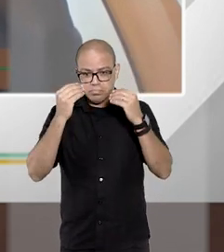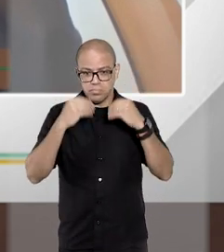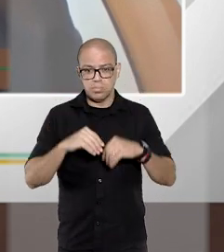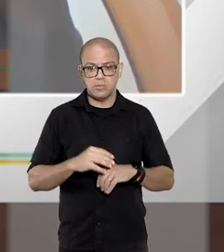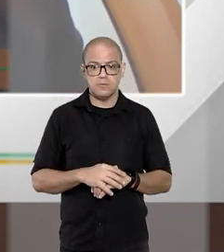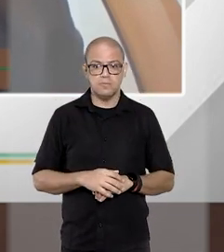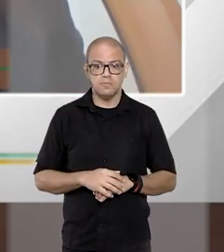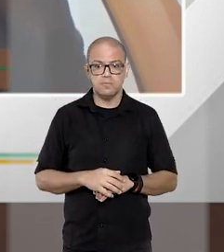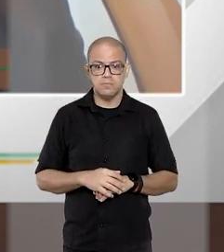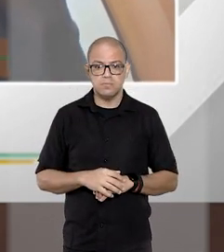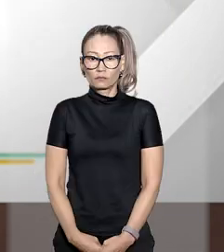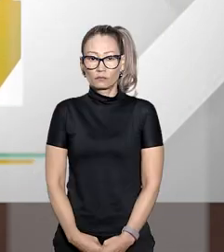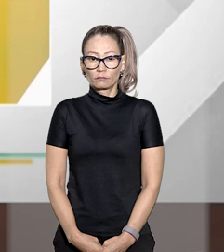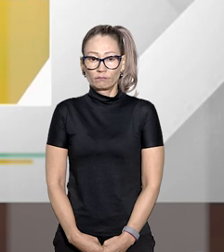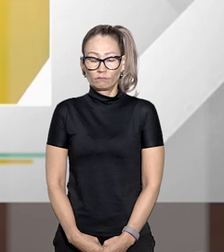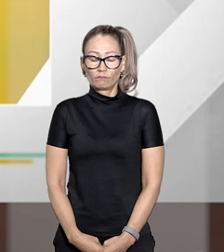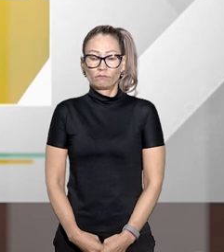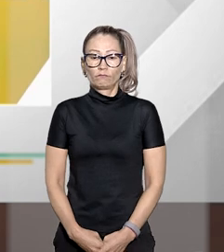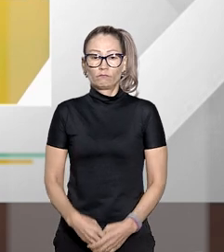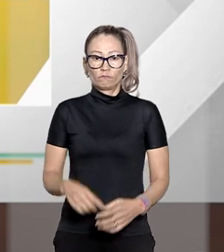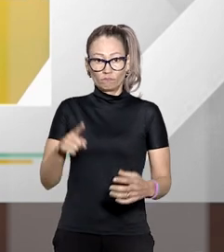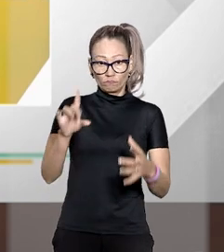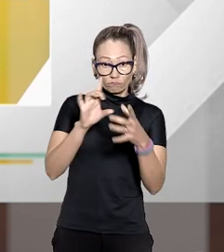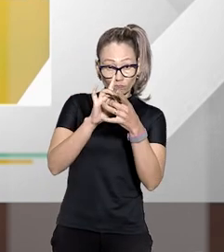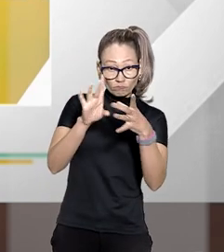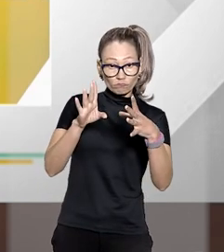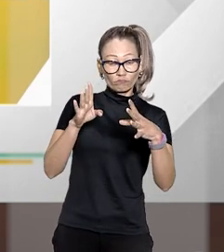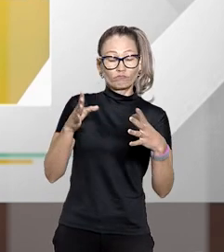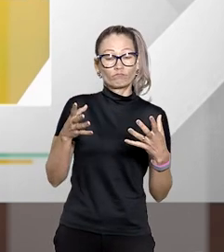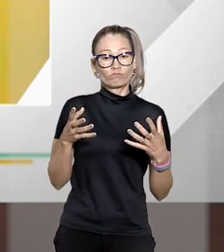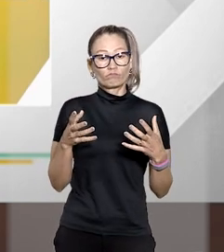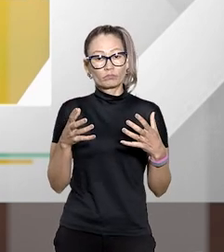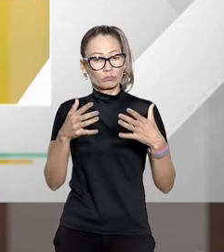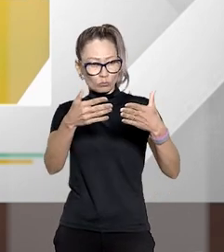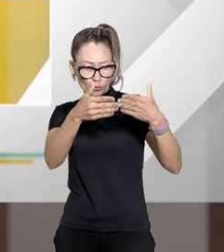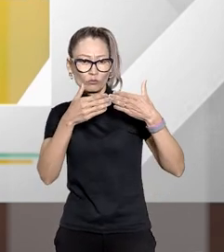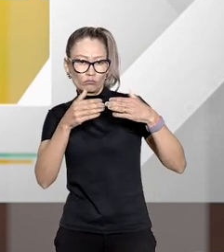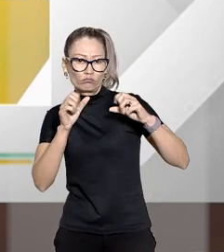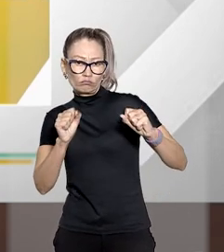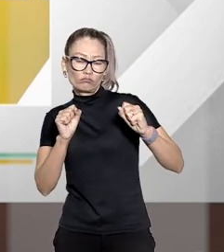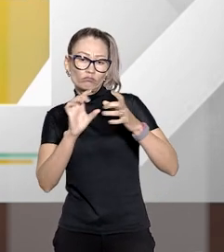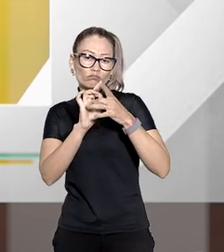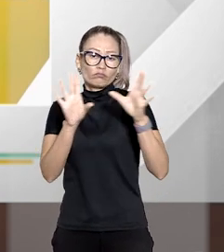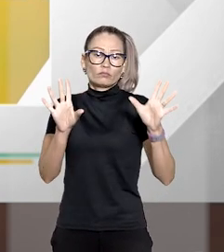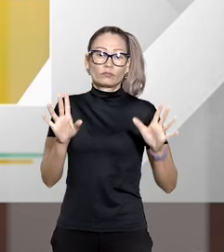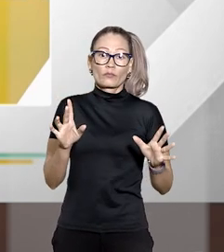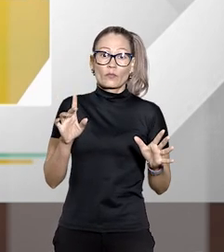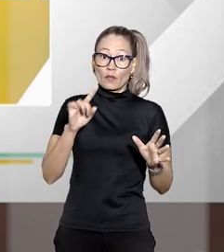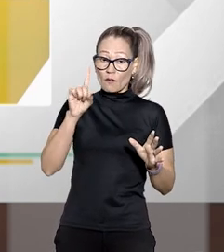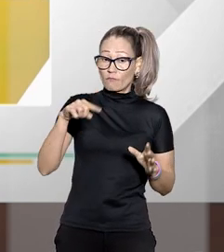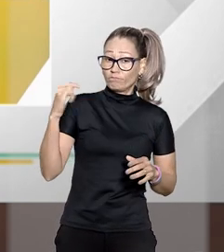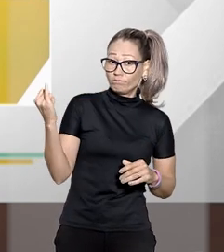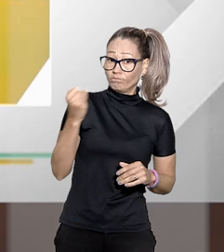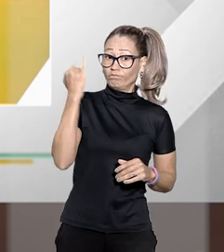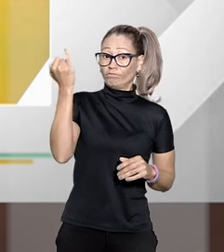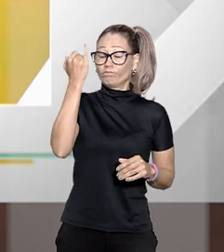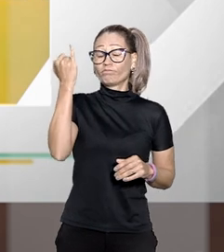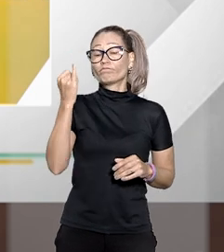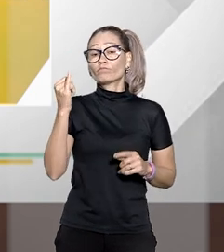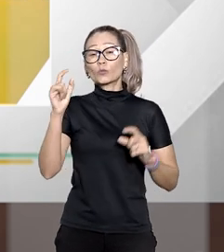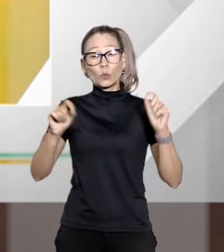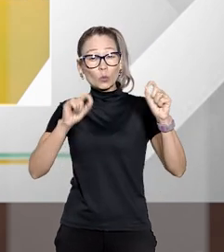desistirem e se me permitir aí por favor eu acho que esse é o ponto